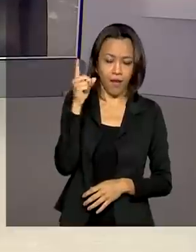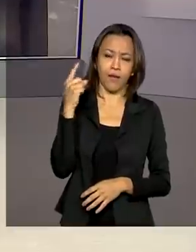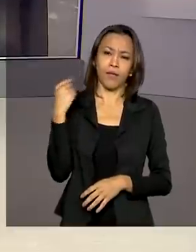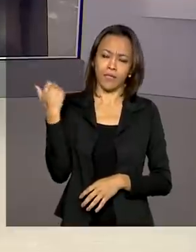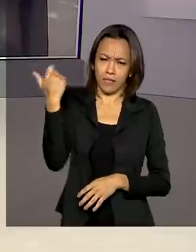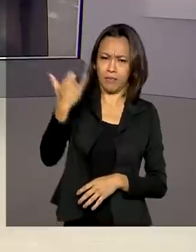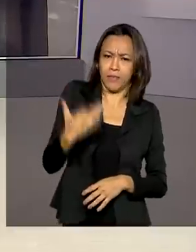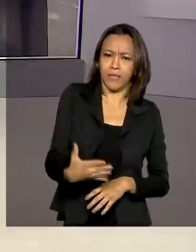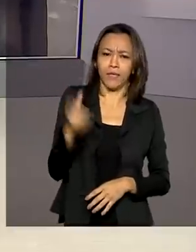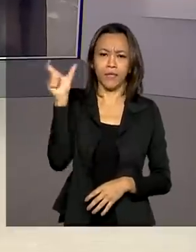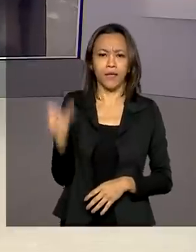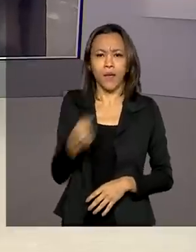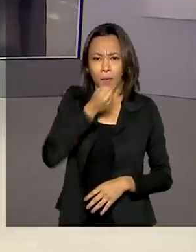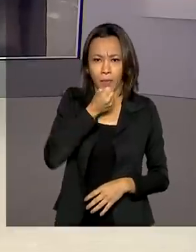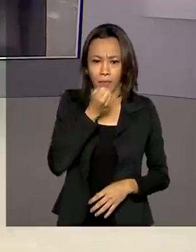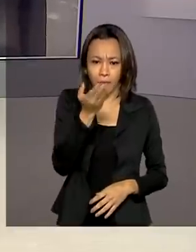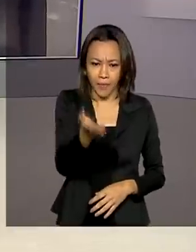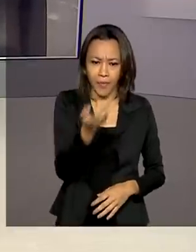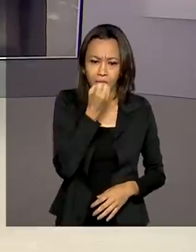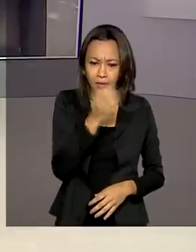gente as informações. Maurício, bom dia.